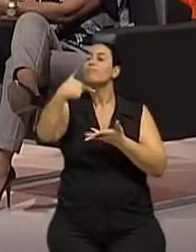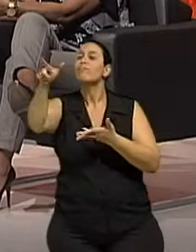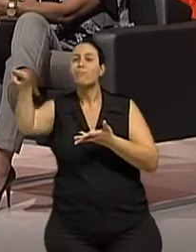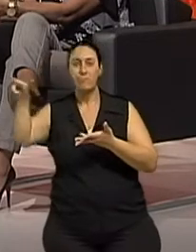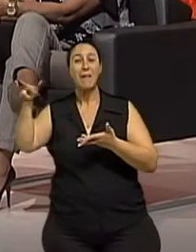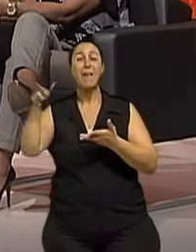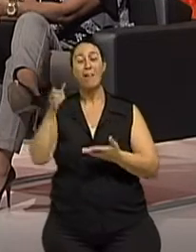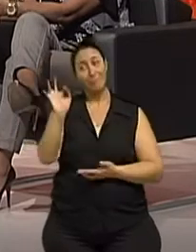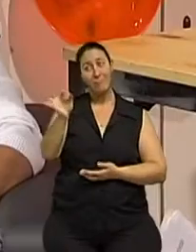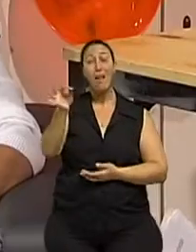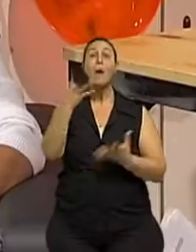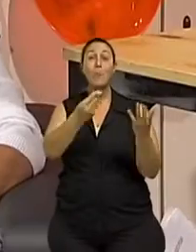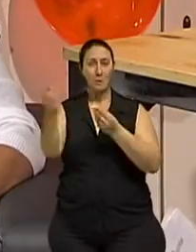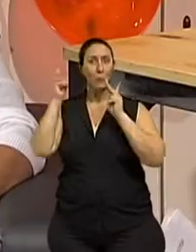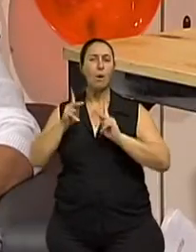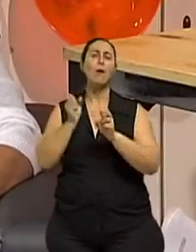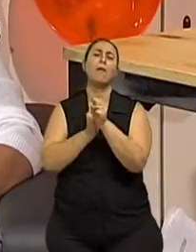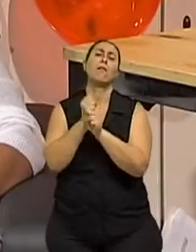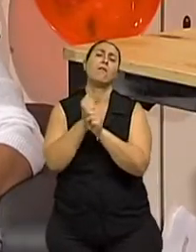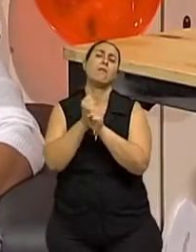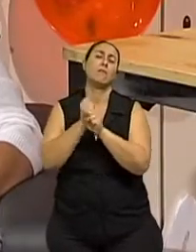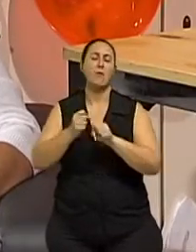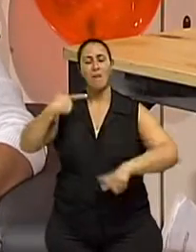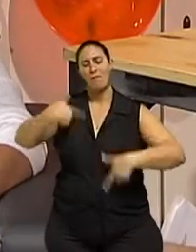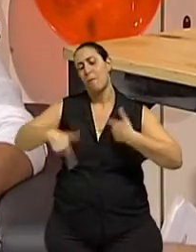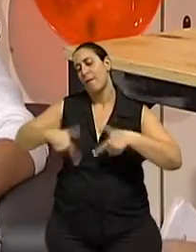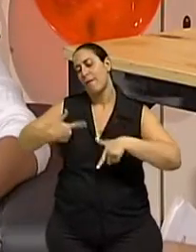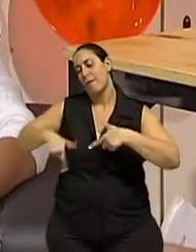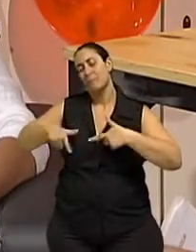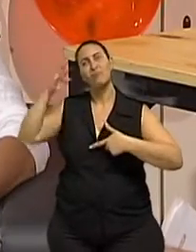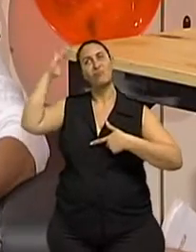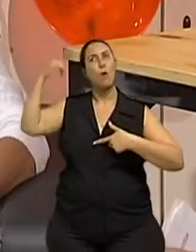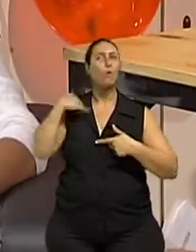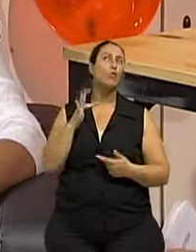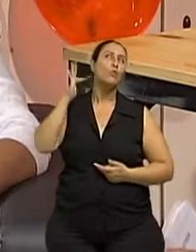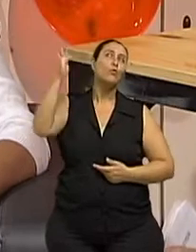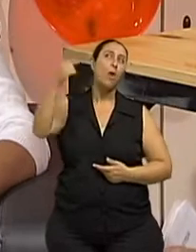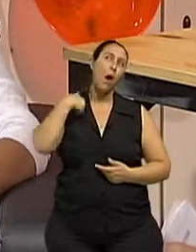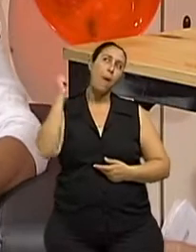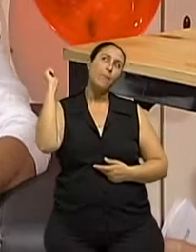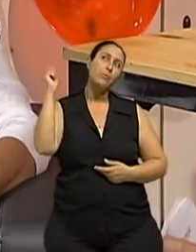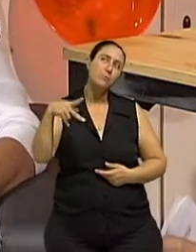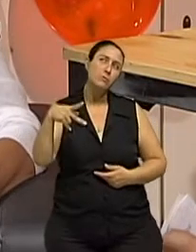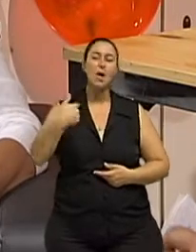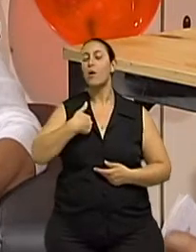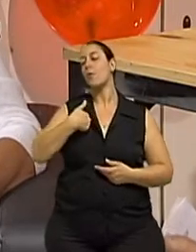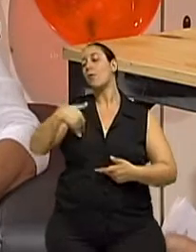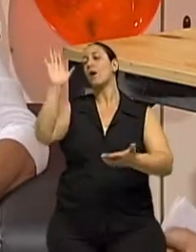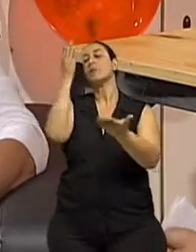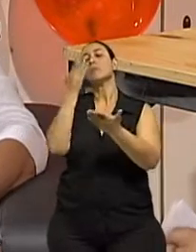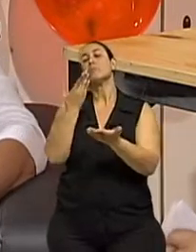trabalho, durante toda a vida, fica sonhando, quando eu me aposentar, eu vou, por exemplo, estudar piano.